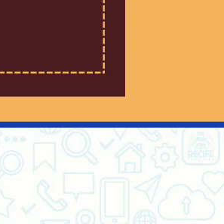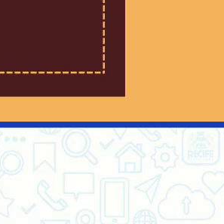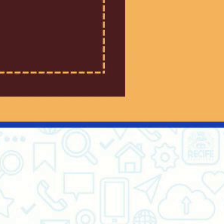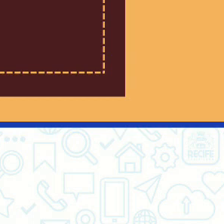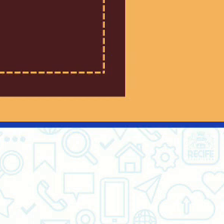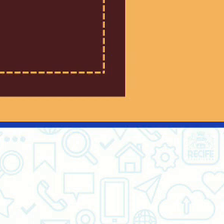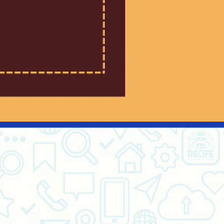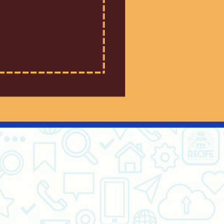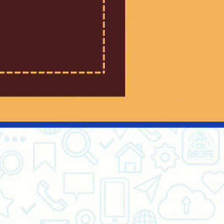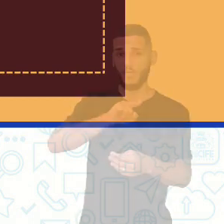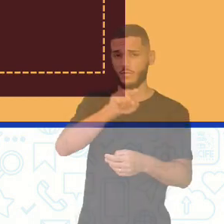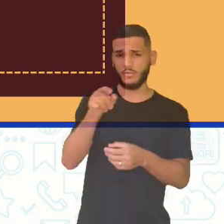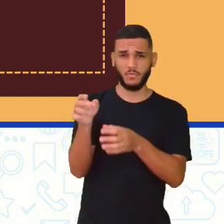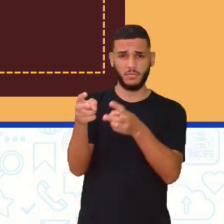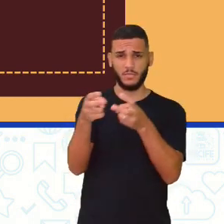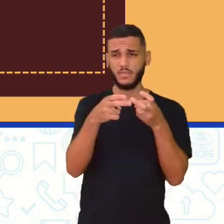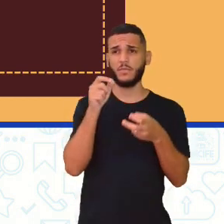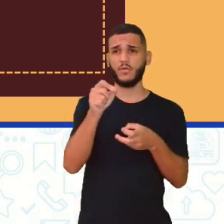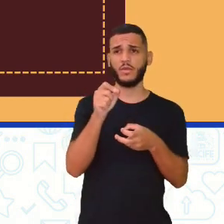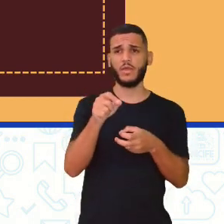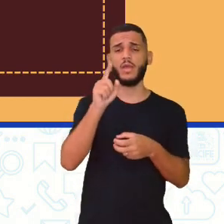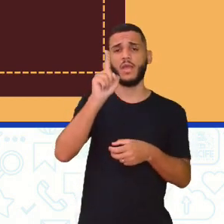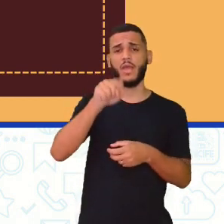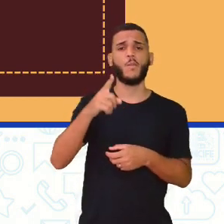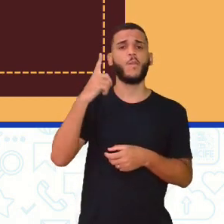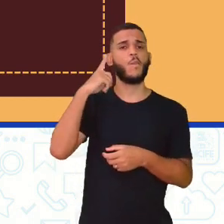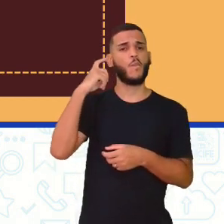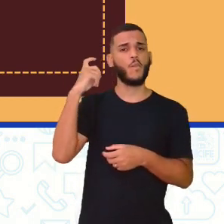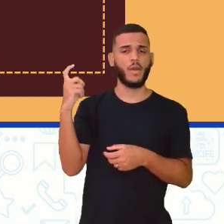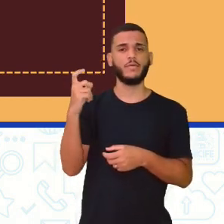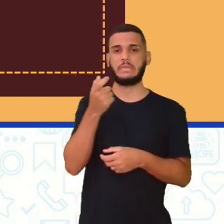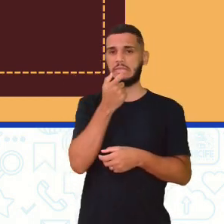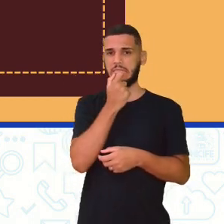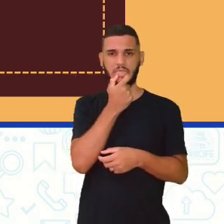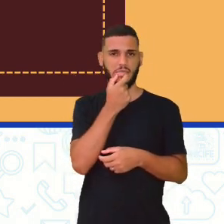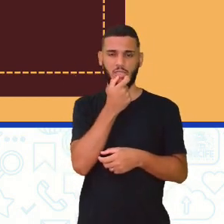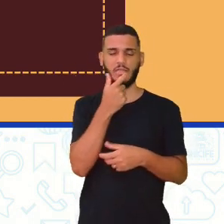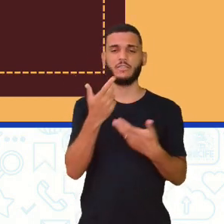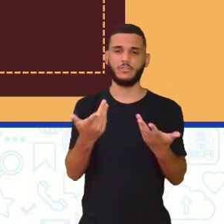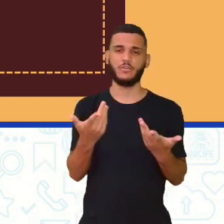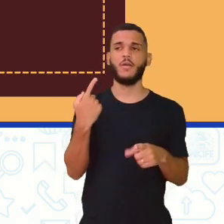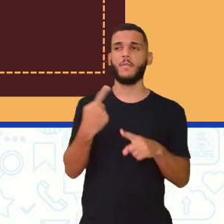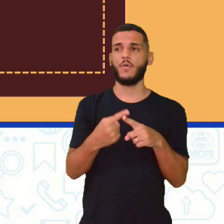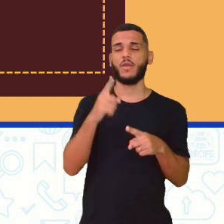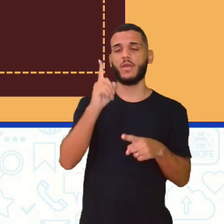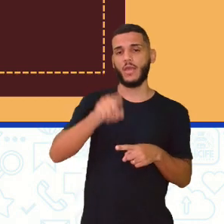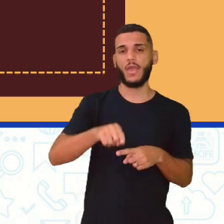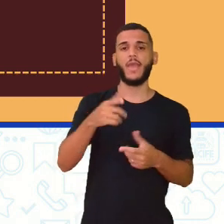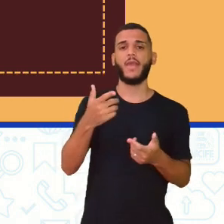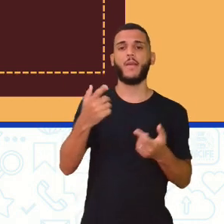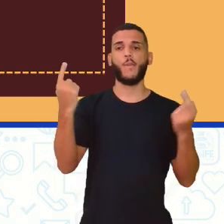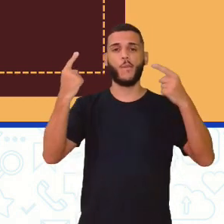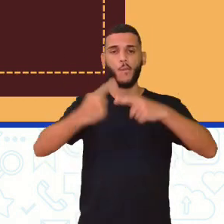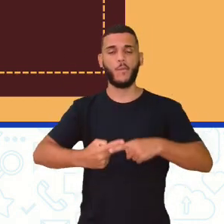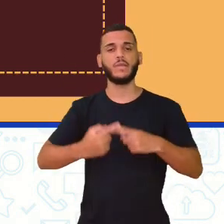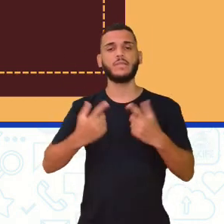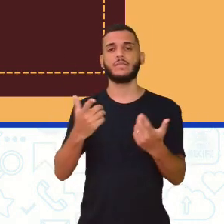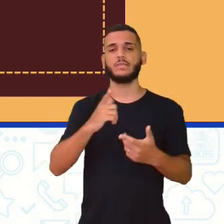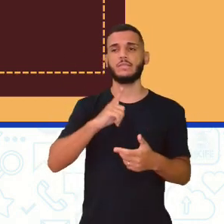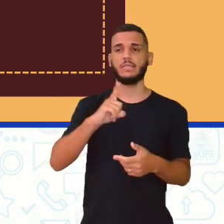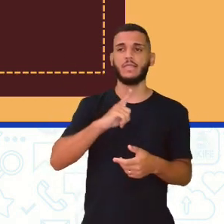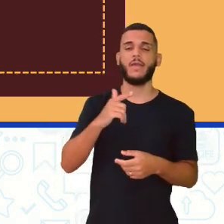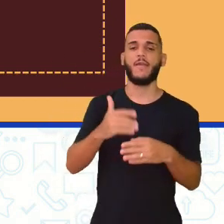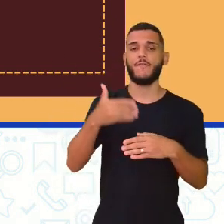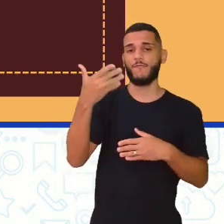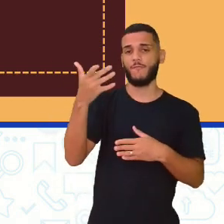Então, ó, mais uma vez vocês percebem, né? Que é um áudio aí que não é em português, porque também é um jogo praticado muito